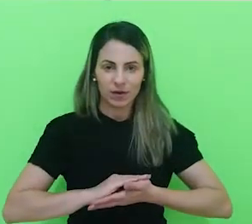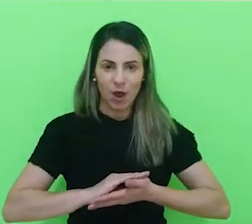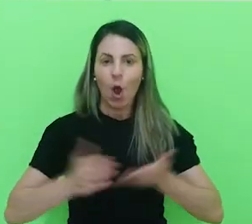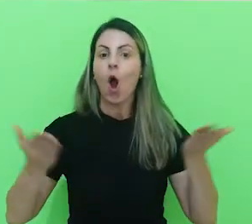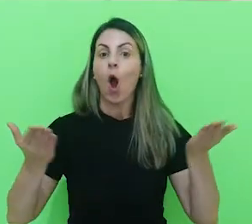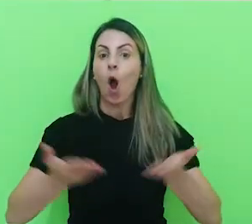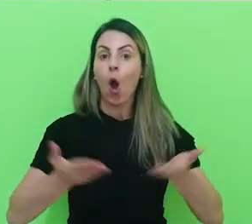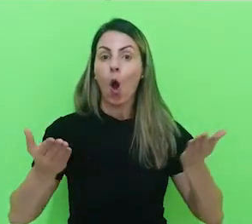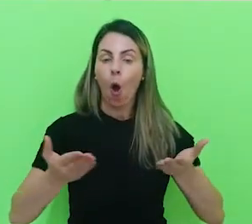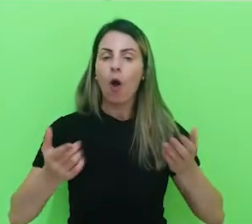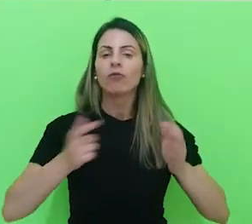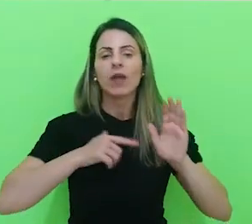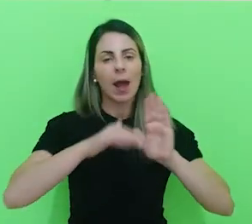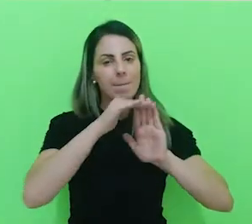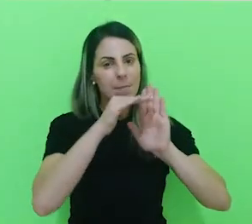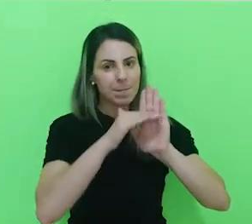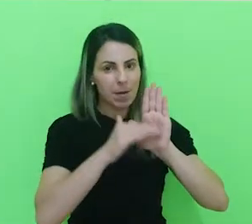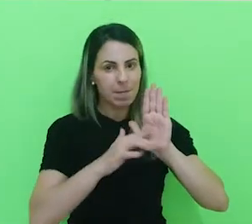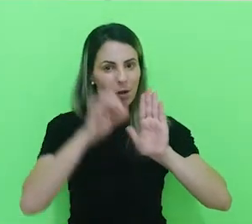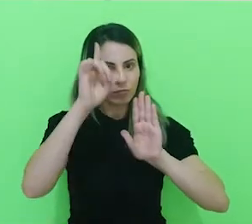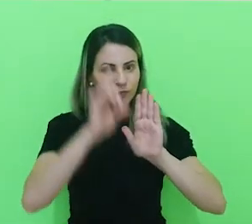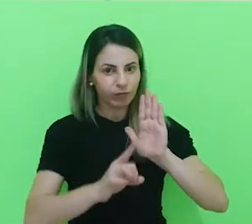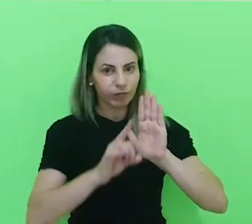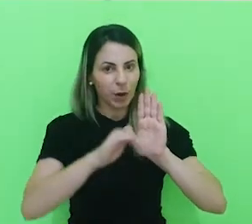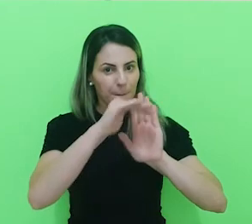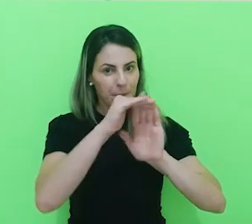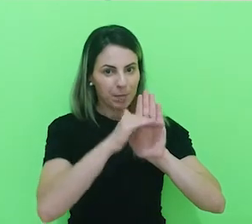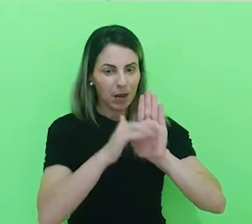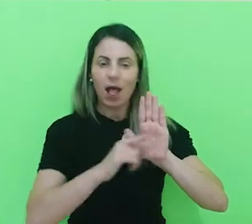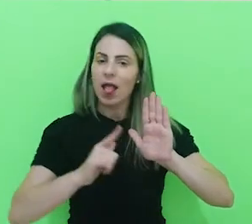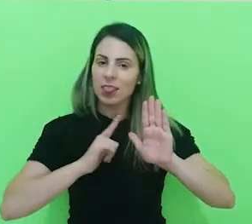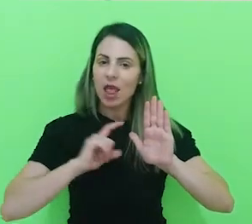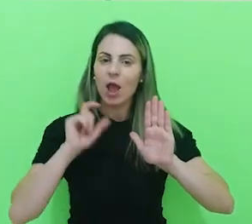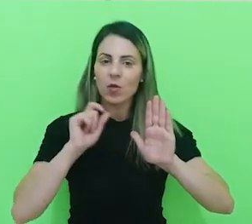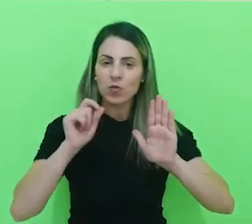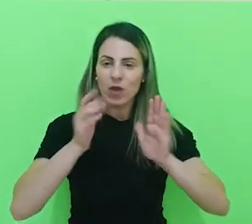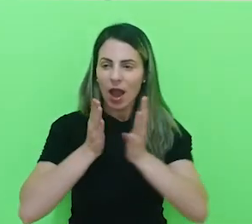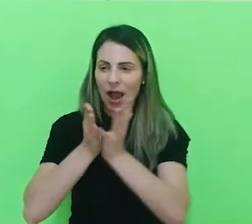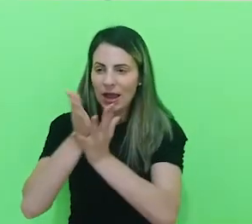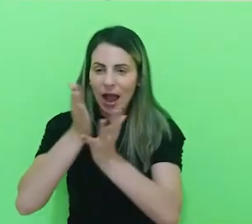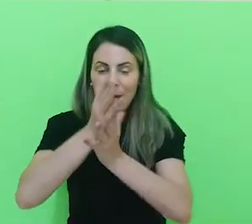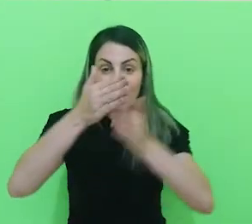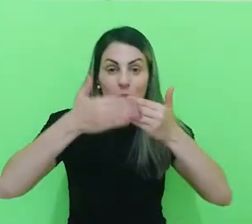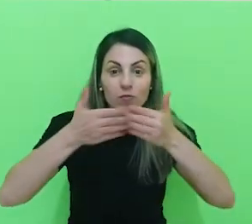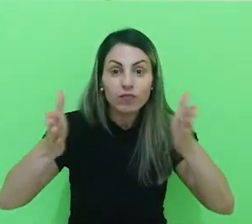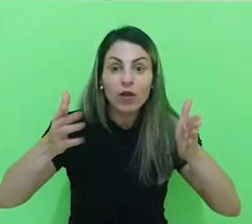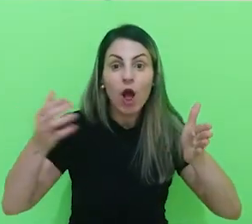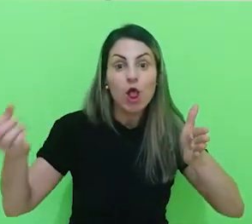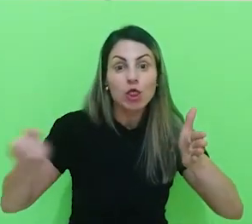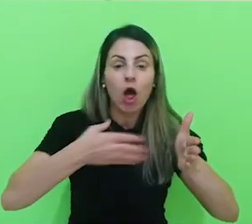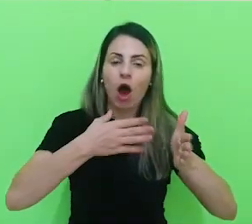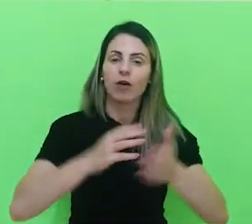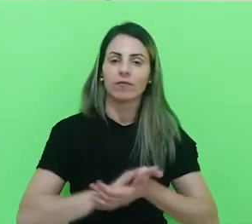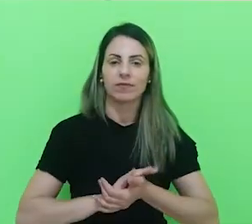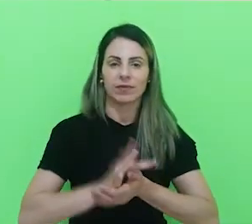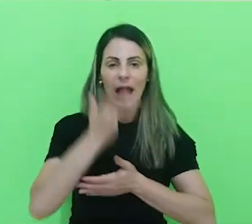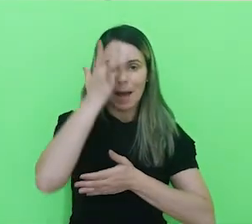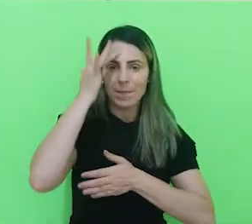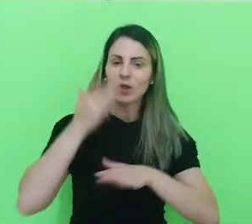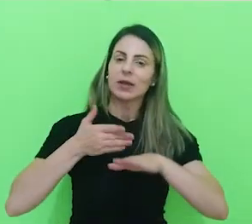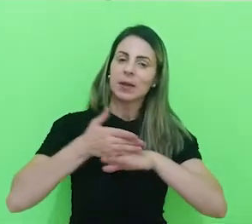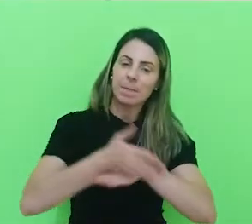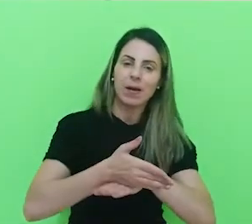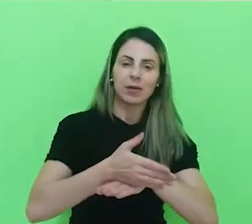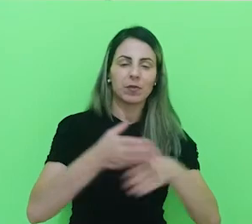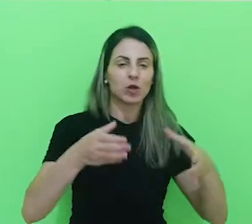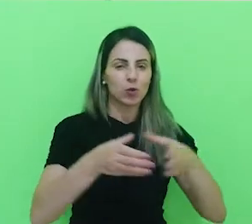com a composição desse novo diretório, eles terão novos horizontes a perseguir, porque para quem participa de uma